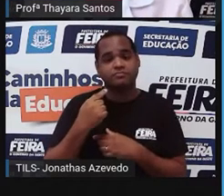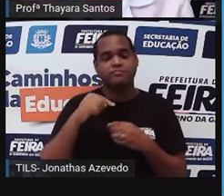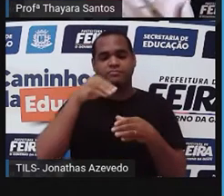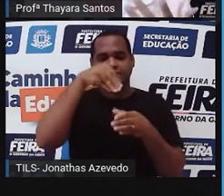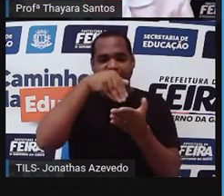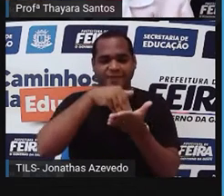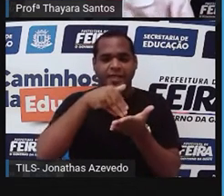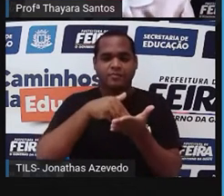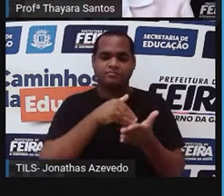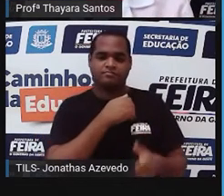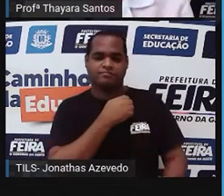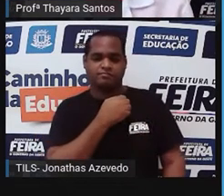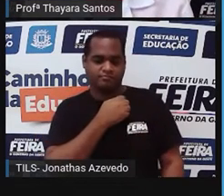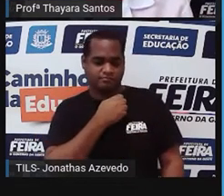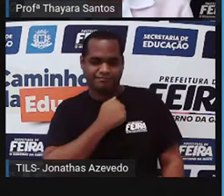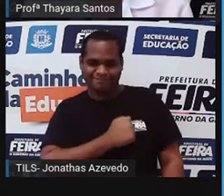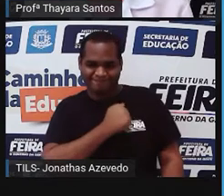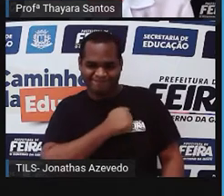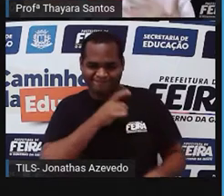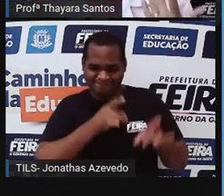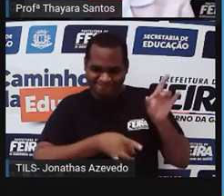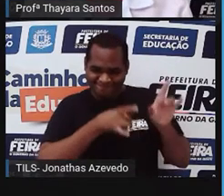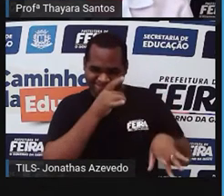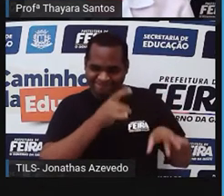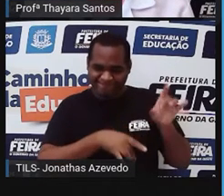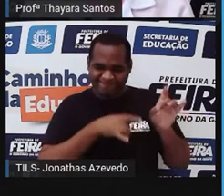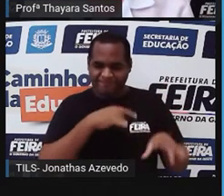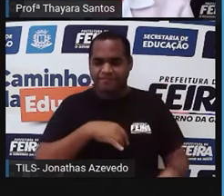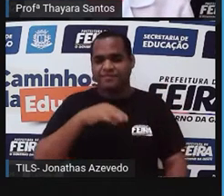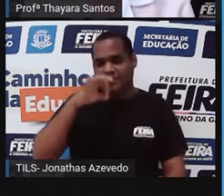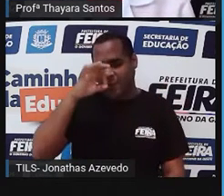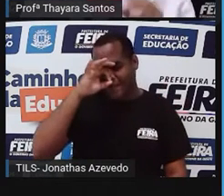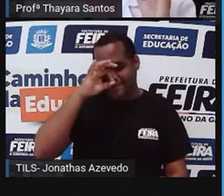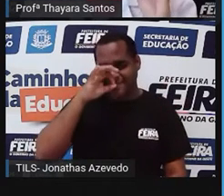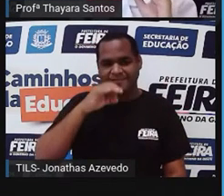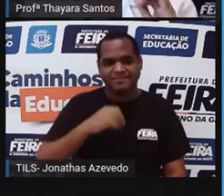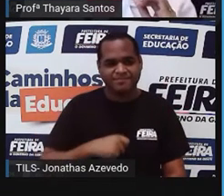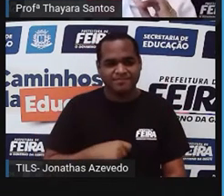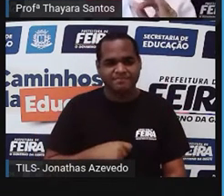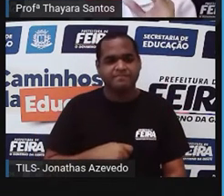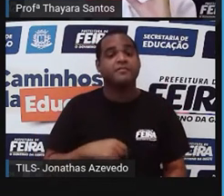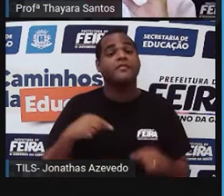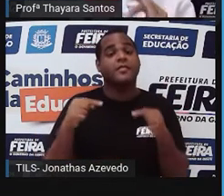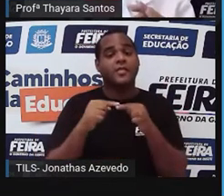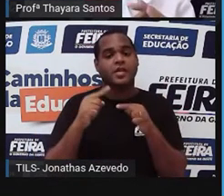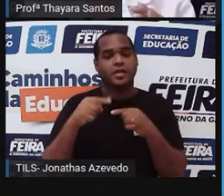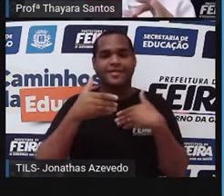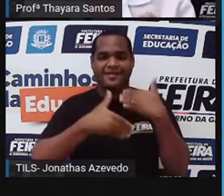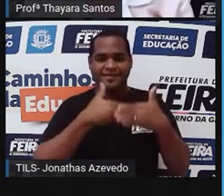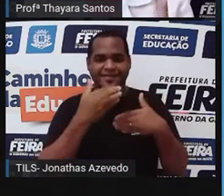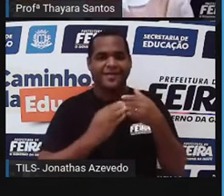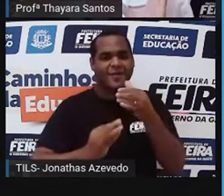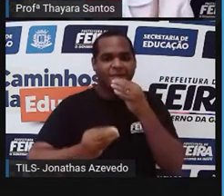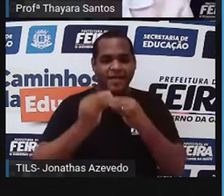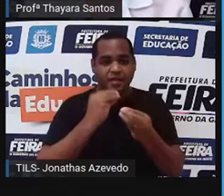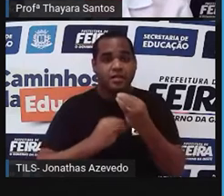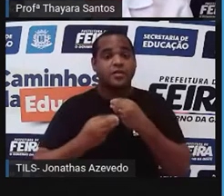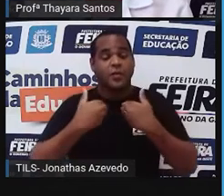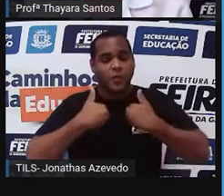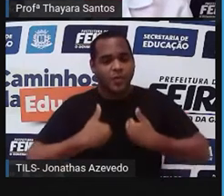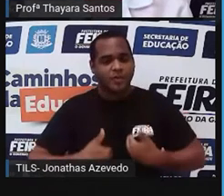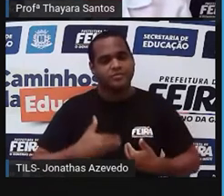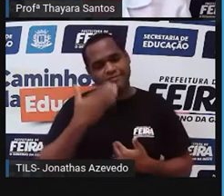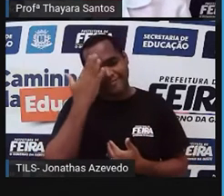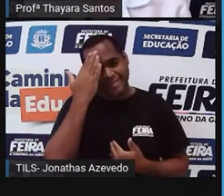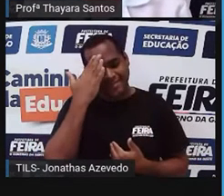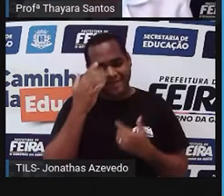por onde os restos que não servem mais vão ser eliminados. Então, a sequência do alimento no nosso corpo é essa que